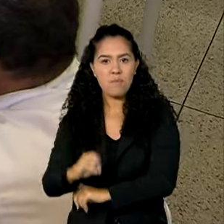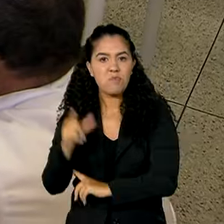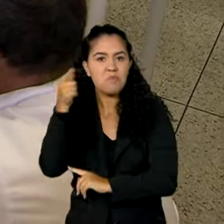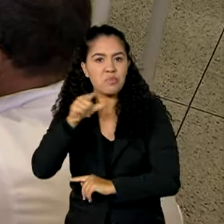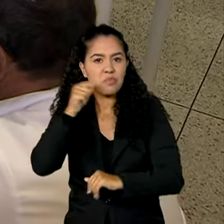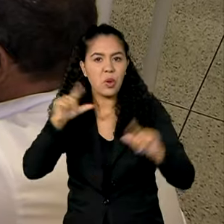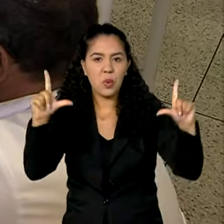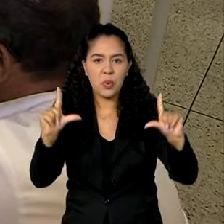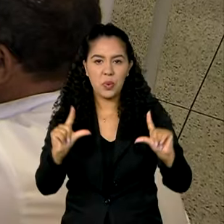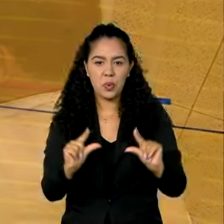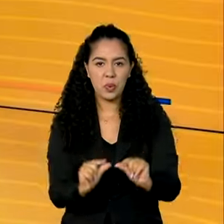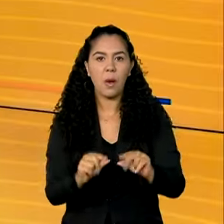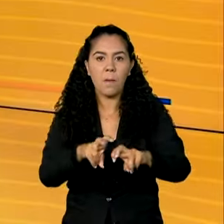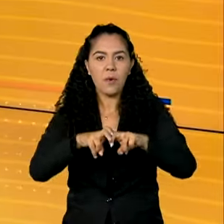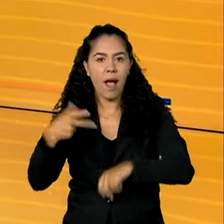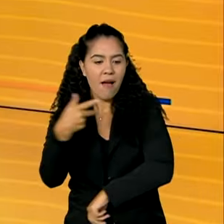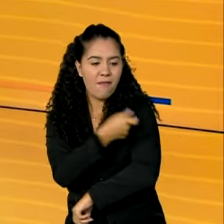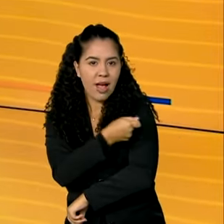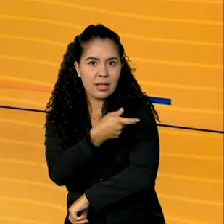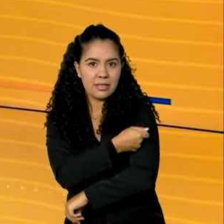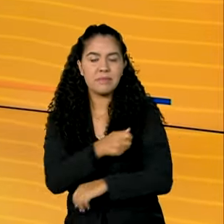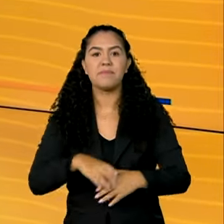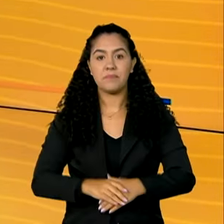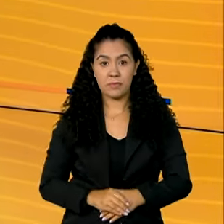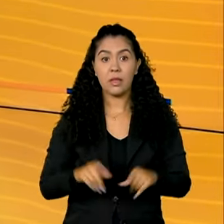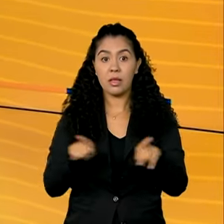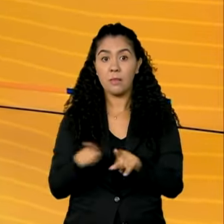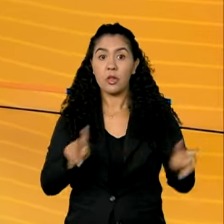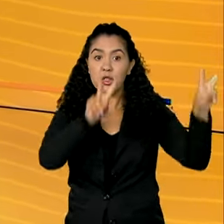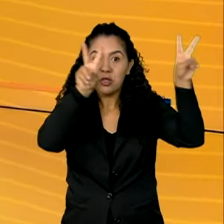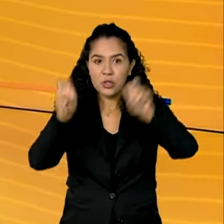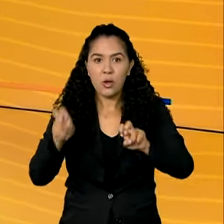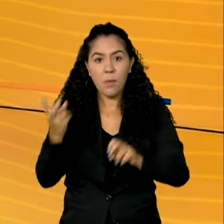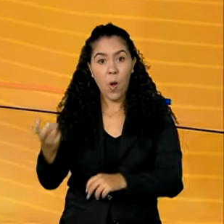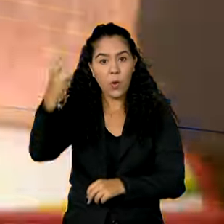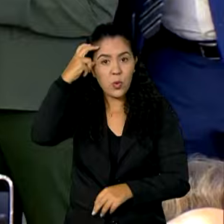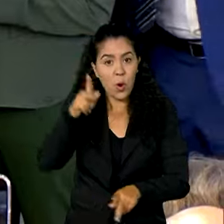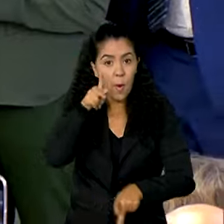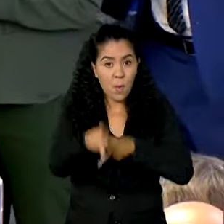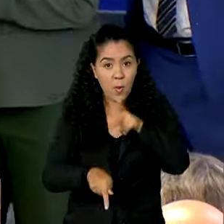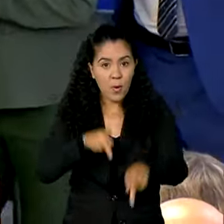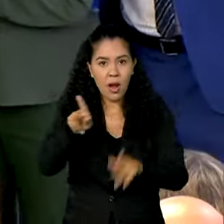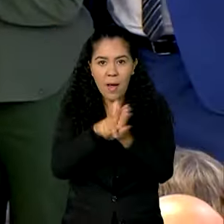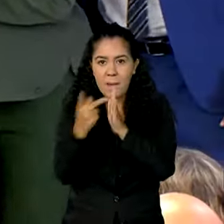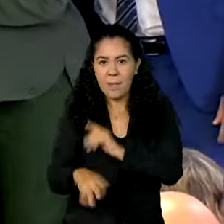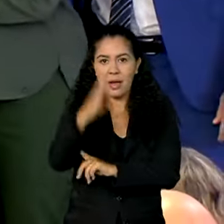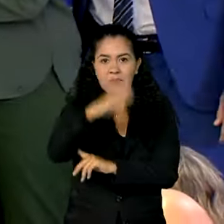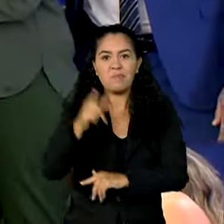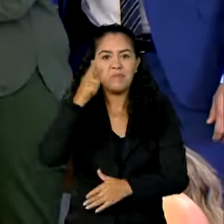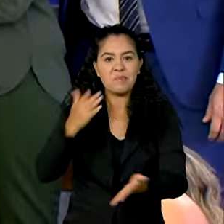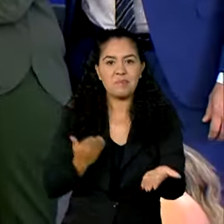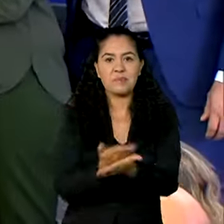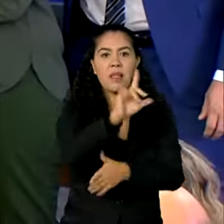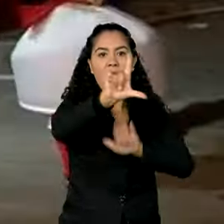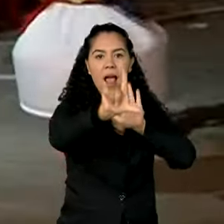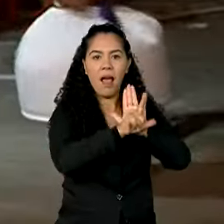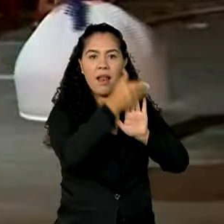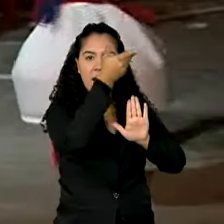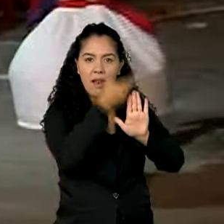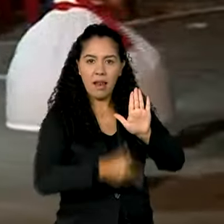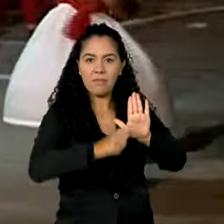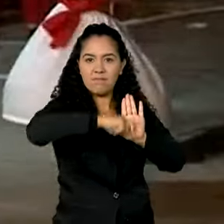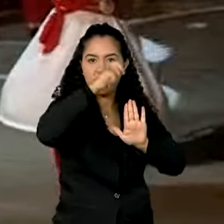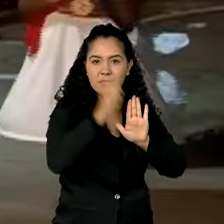coberturas vacinais. Cultura Popular Brasileira, sancionada a lei que cria o Dia Nacional do Maracatu, uma das